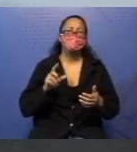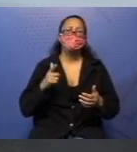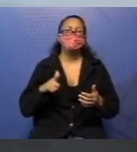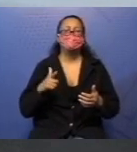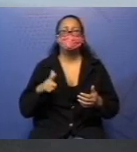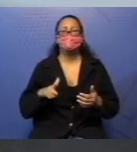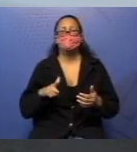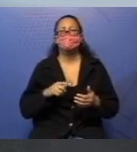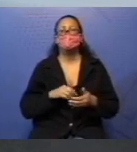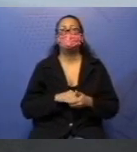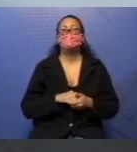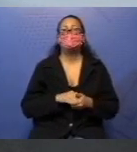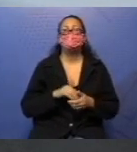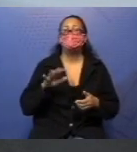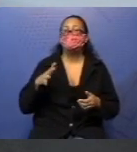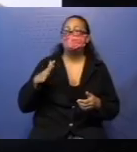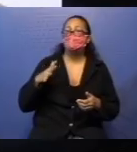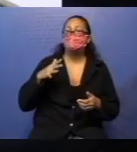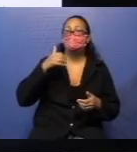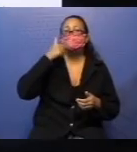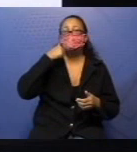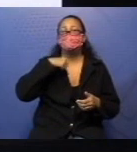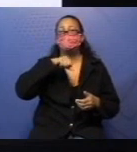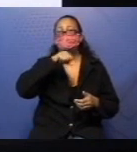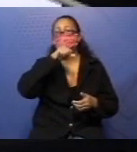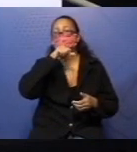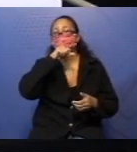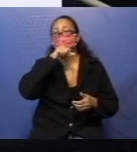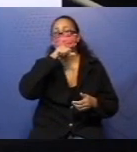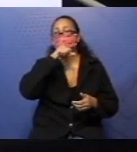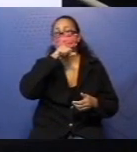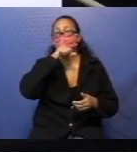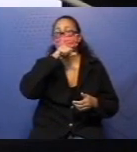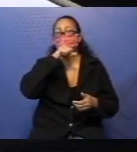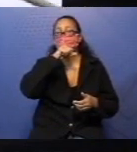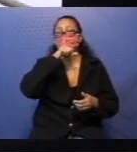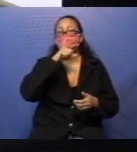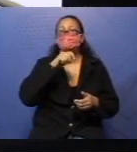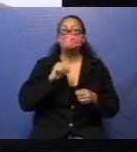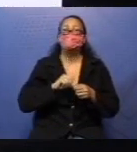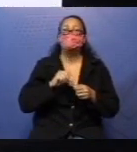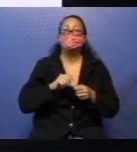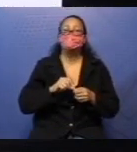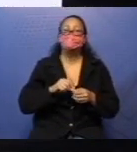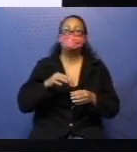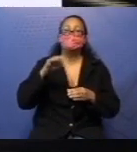Algumas mães da classe do Antônio fizeram um chá da tarde.